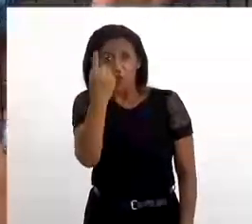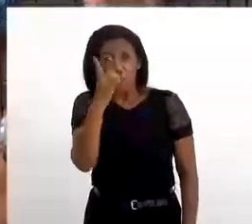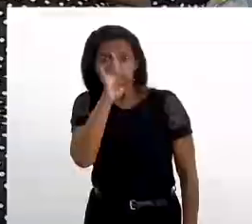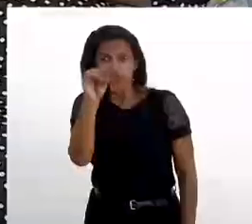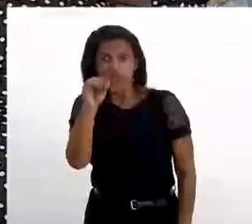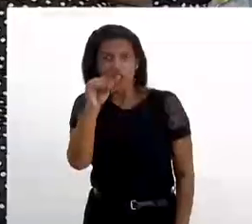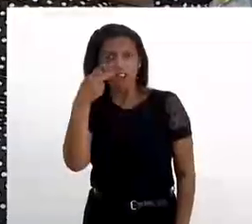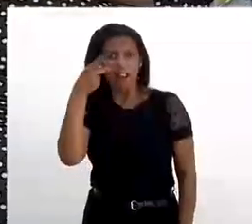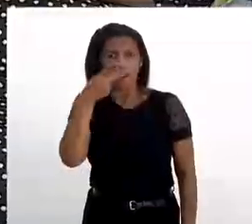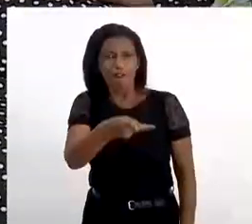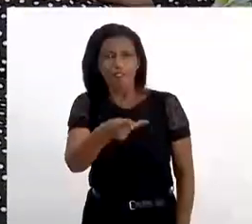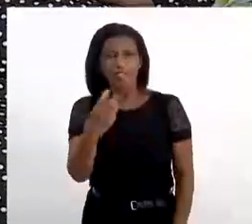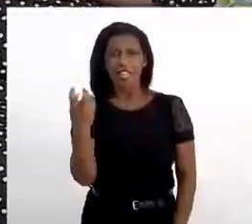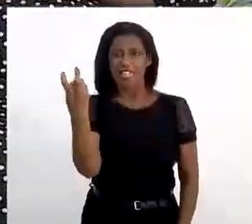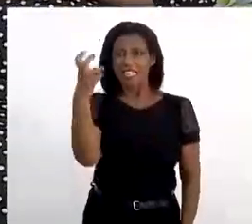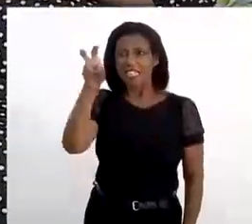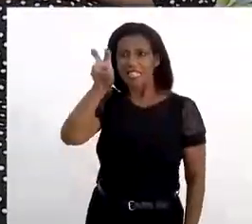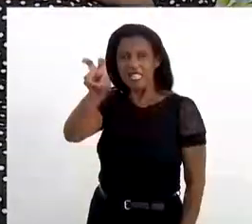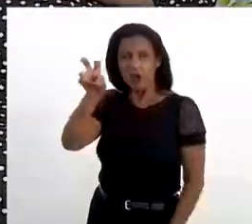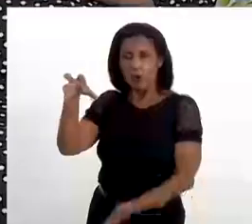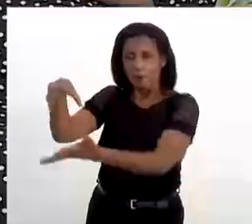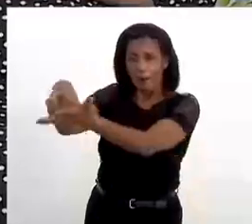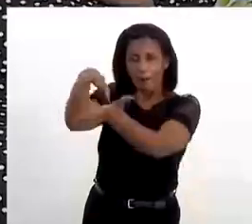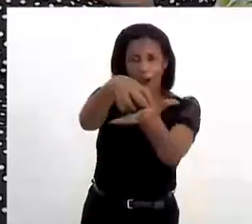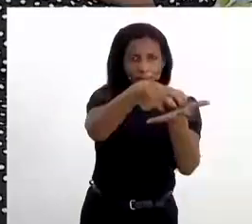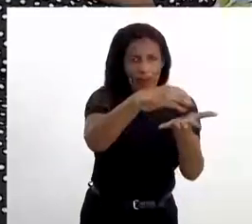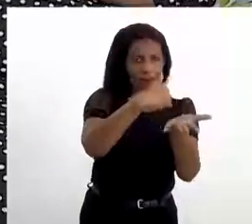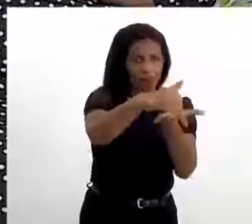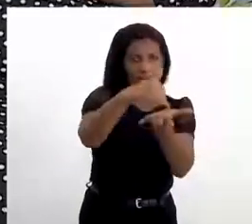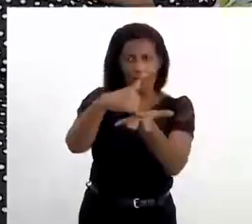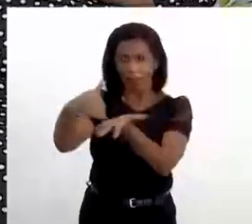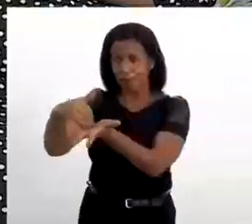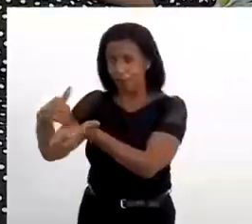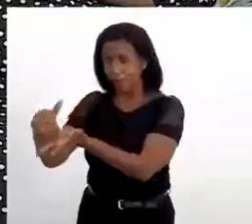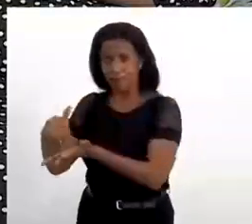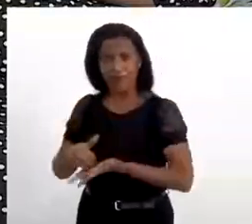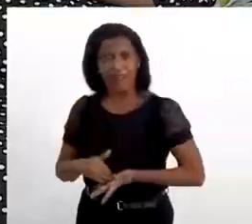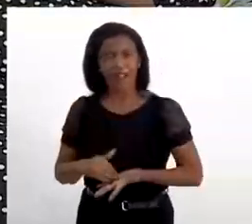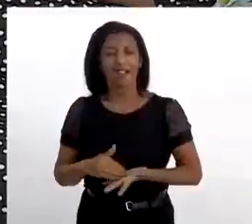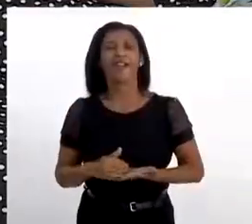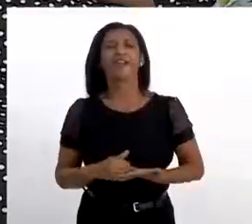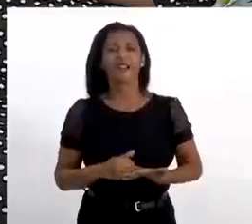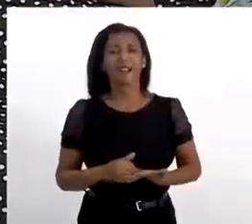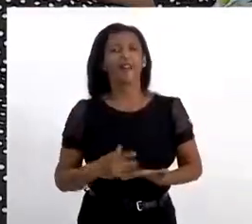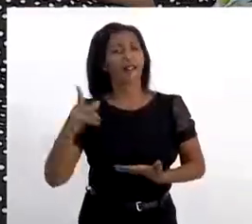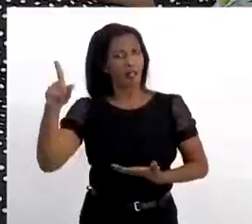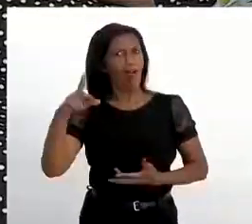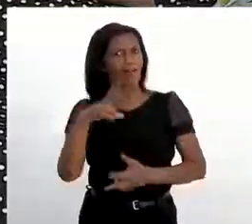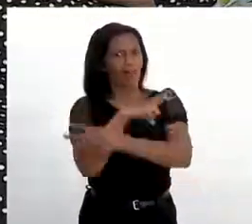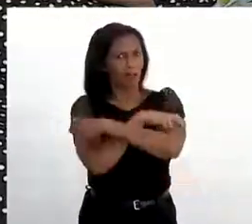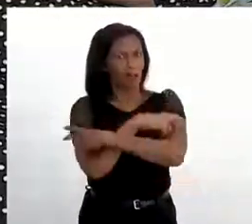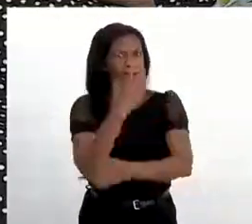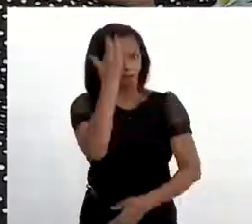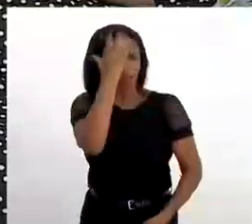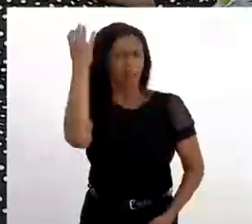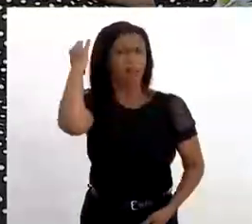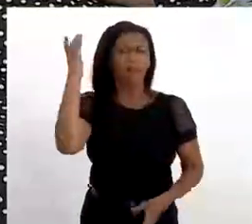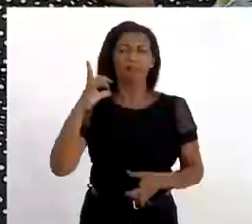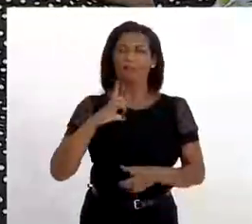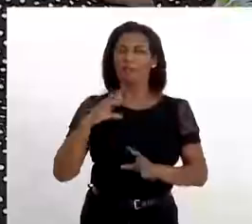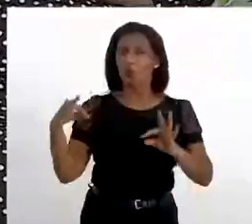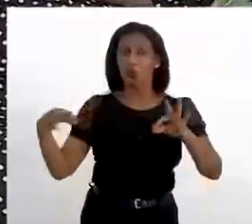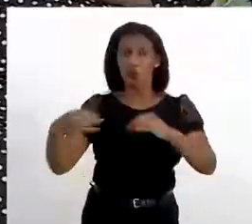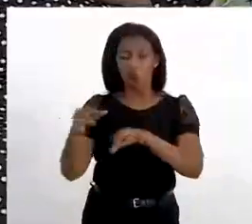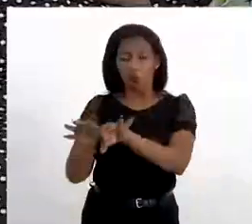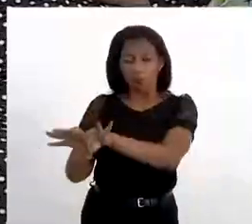secretarias. E fui muito bem acolhida pelo povo lá do Maranhão, o povo do Tambor de Minas, né? Tem lá, tem Canobreta também, tem banda. Então,